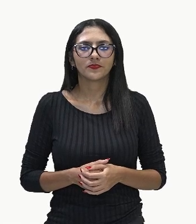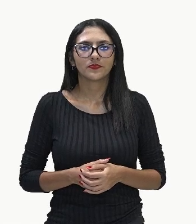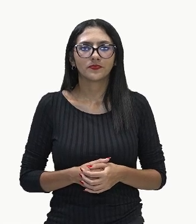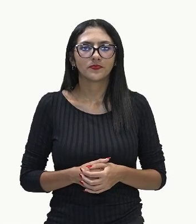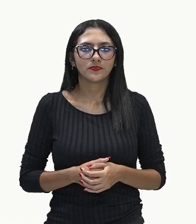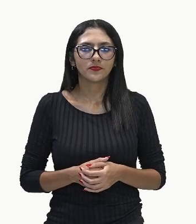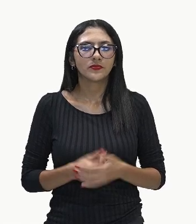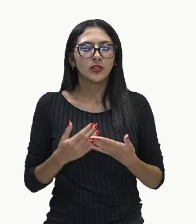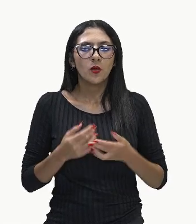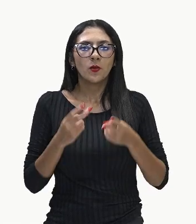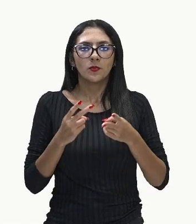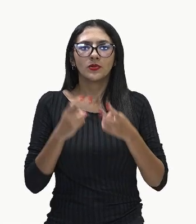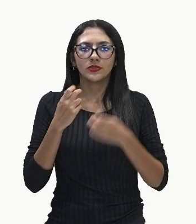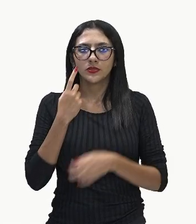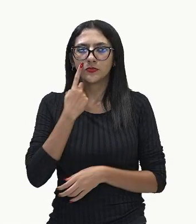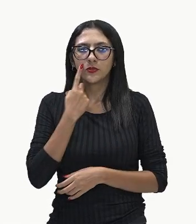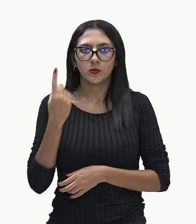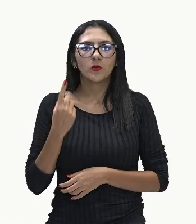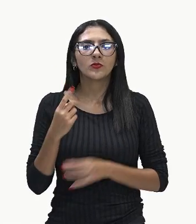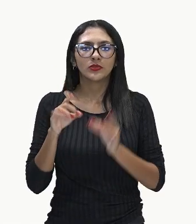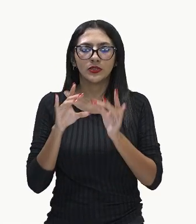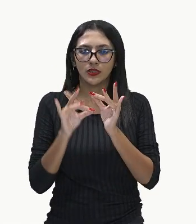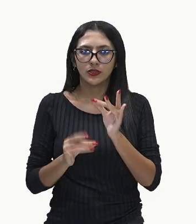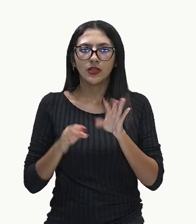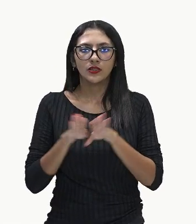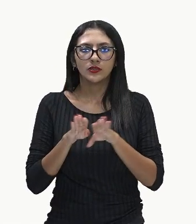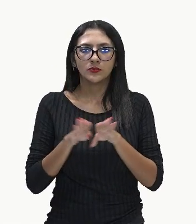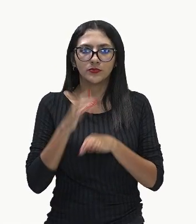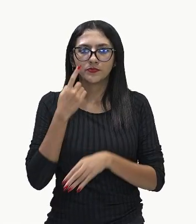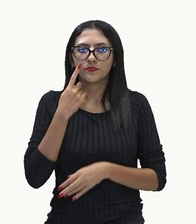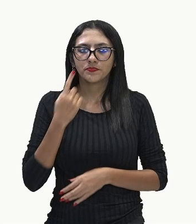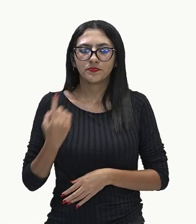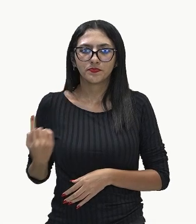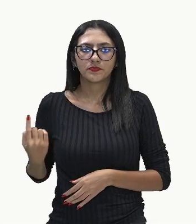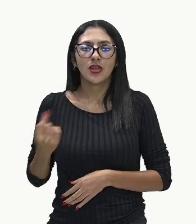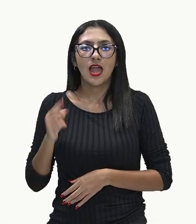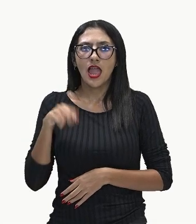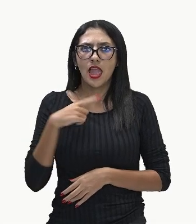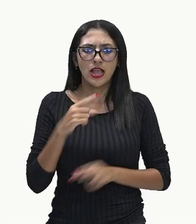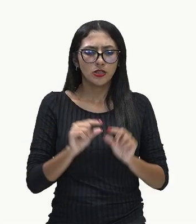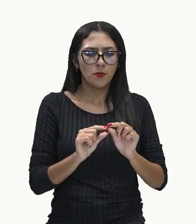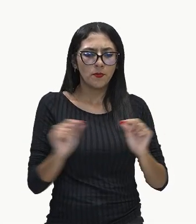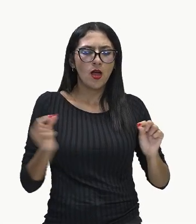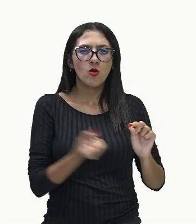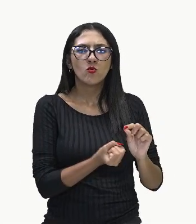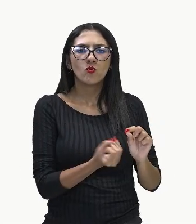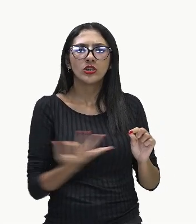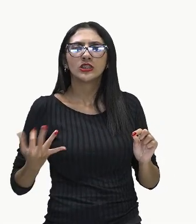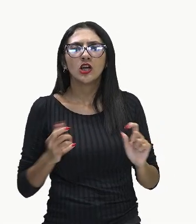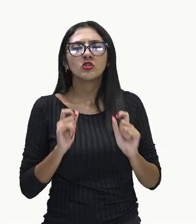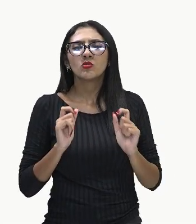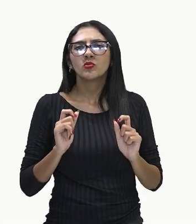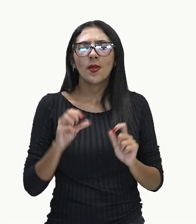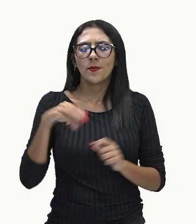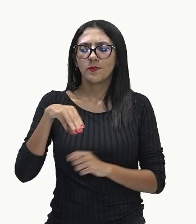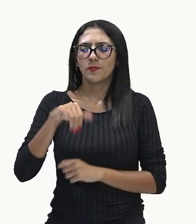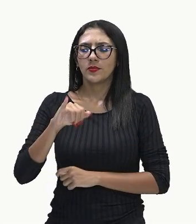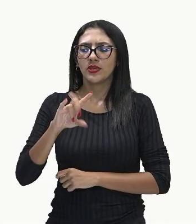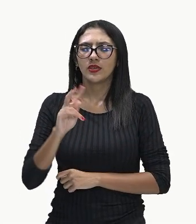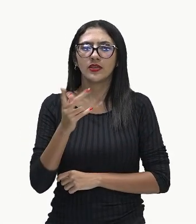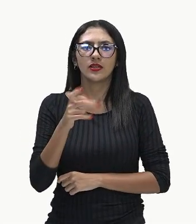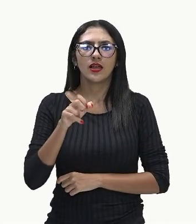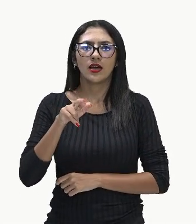Observe aqui mais um pequeno detalhe, essas quantidades elas estão em milhares de